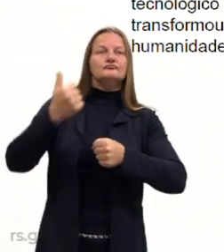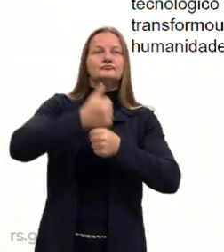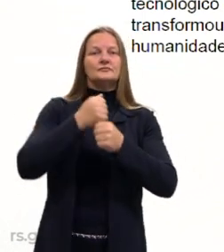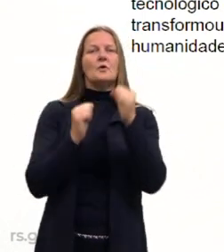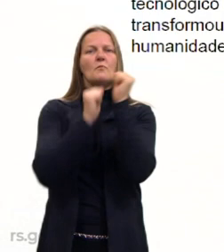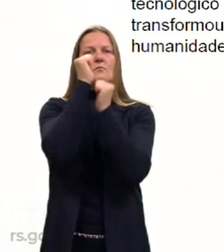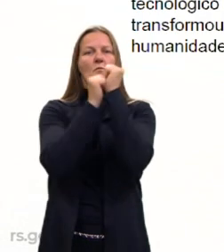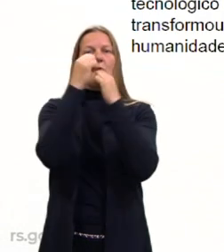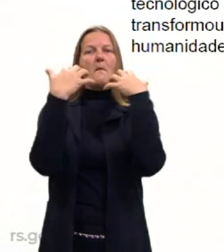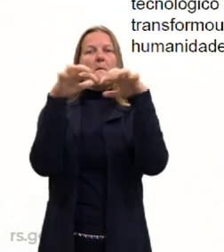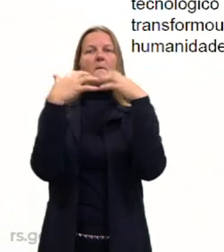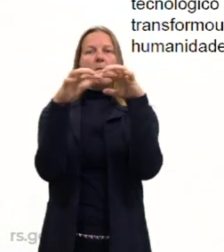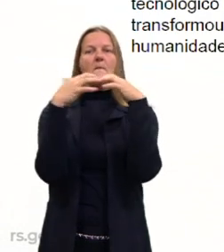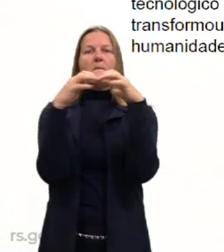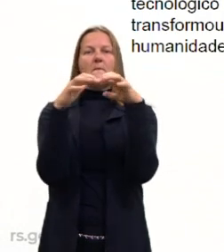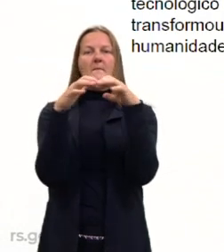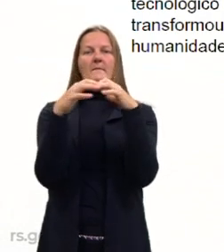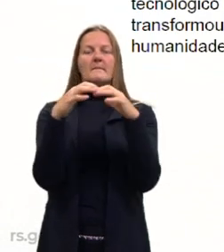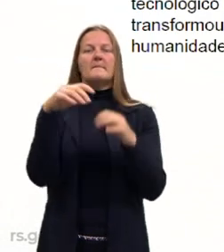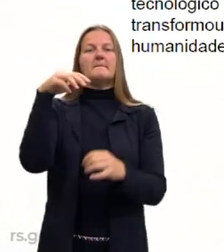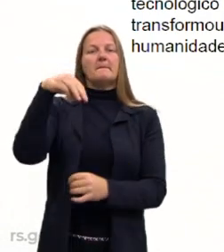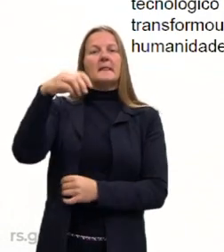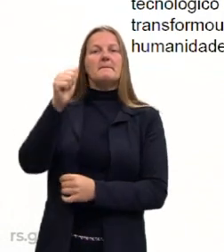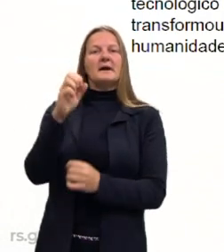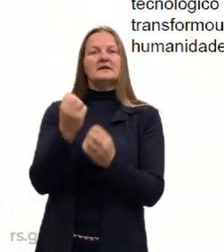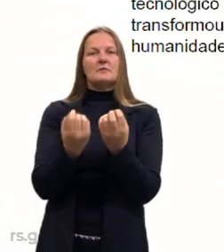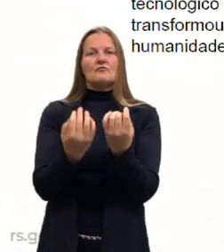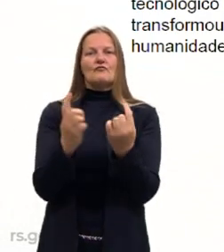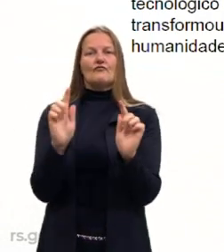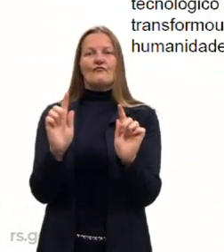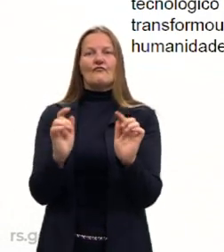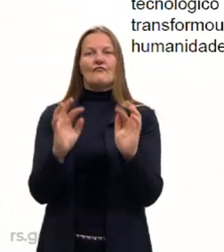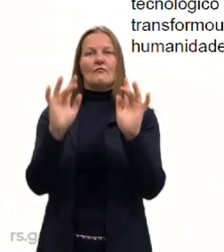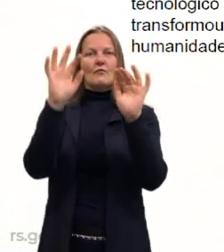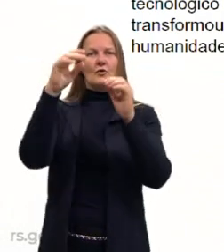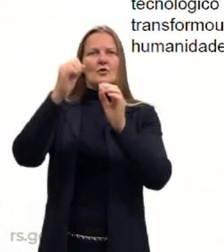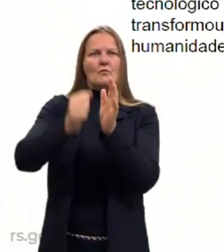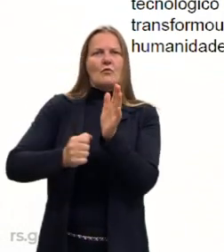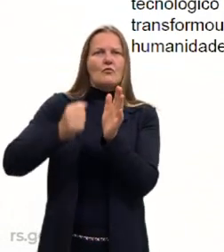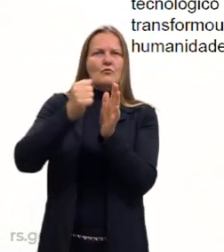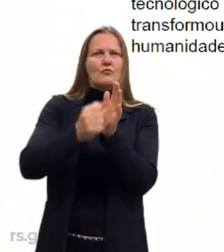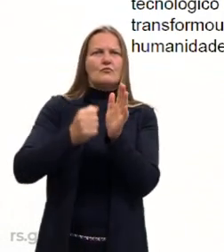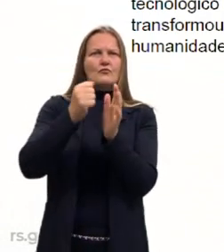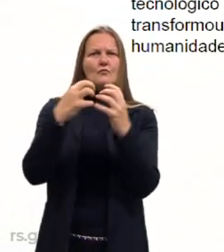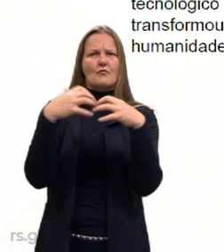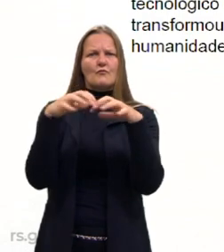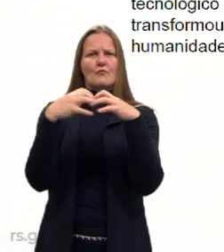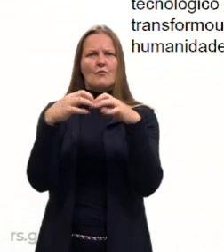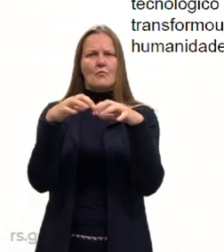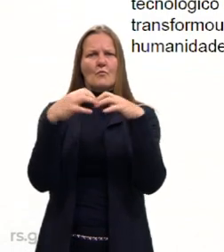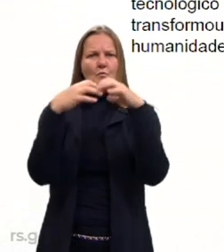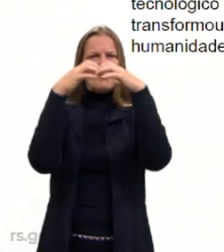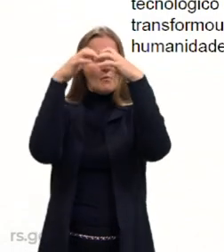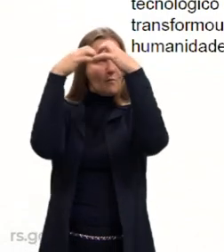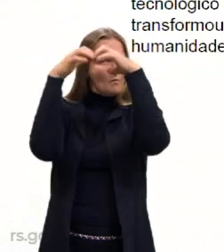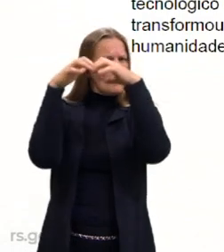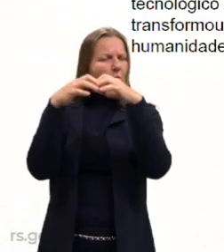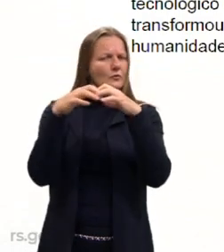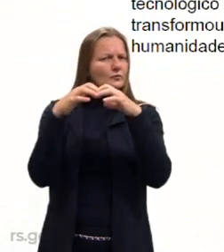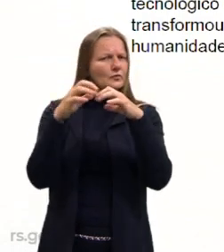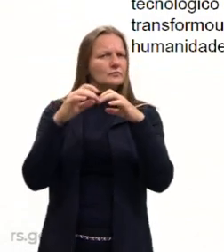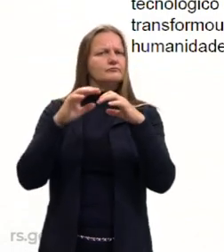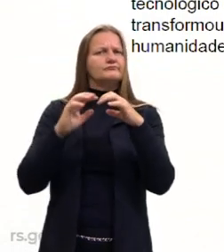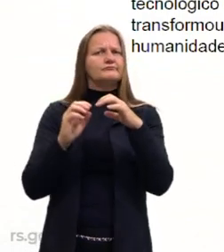nós utilizamos essa máquina a vapor, né? Essa máquina aí, esse motor a vapor justamente para poder